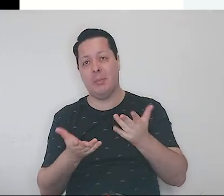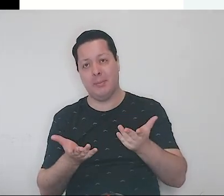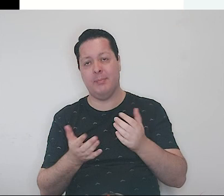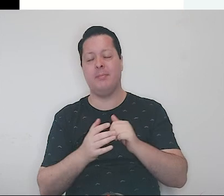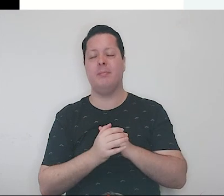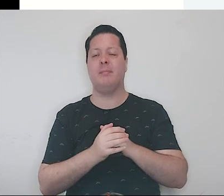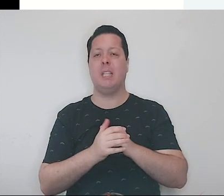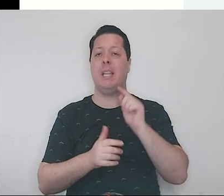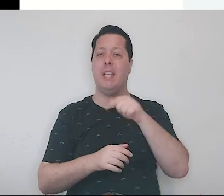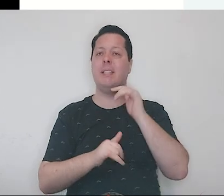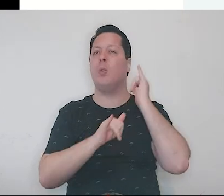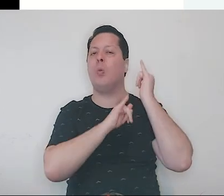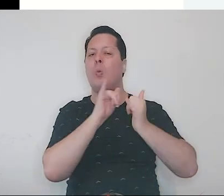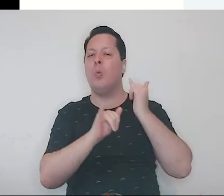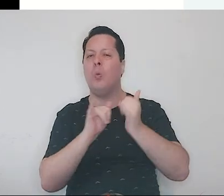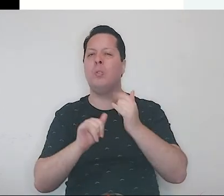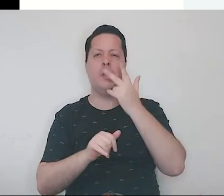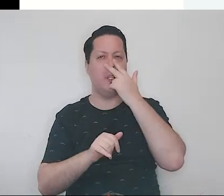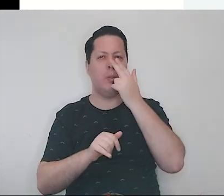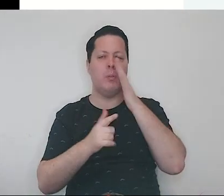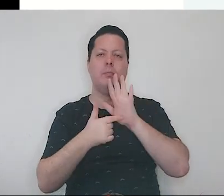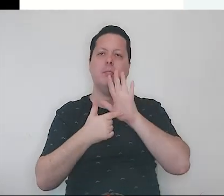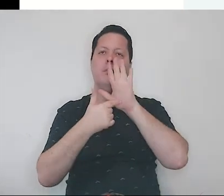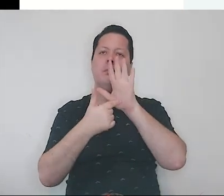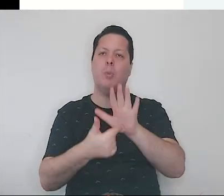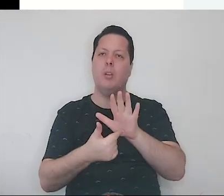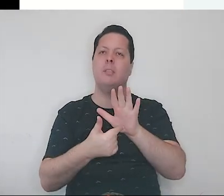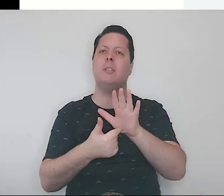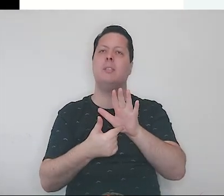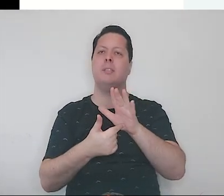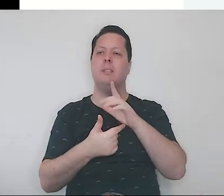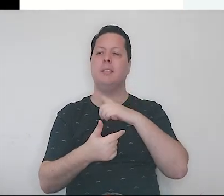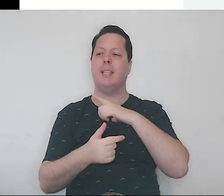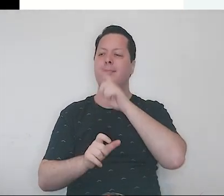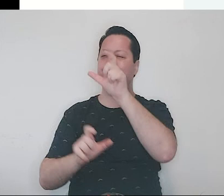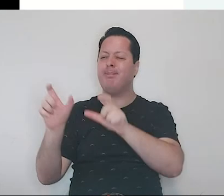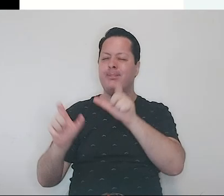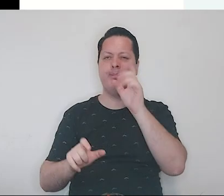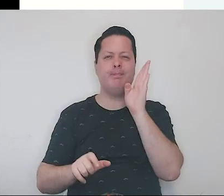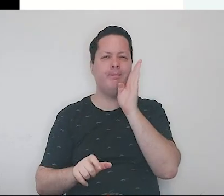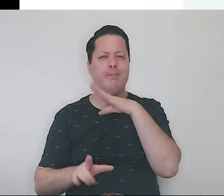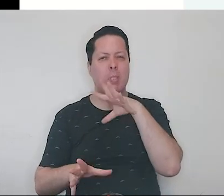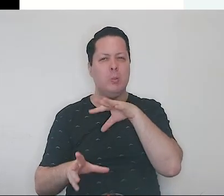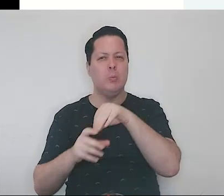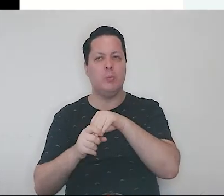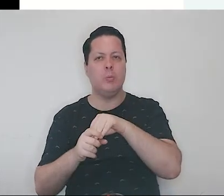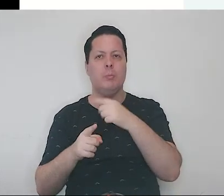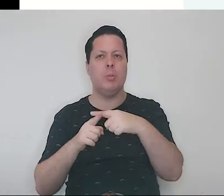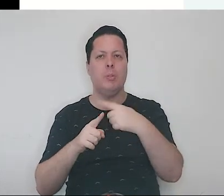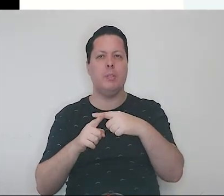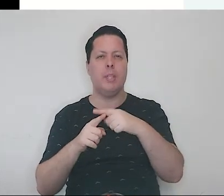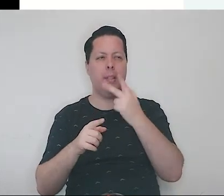né? Então, esse conto fala um pouco dessa crueldade que o ser humano tem em relação